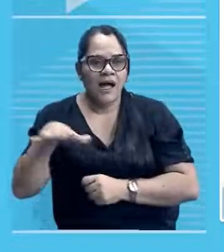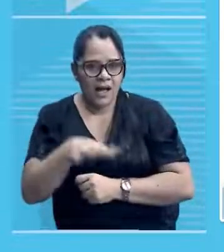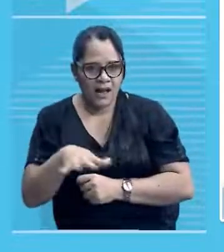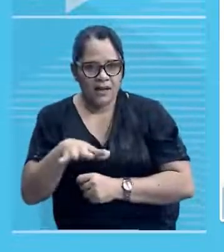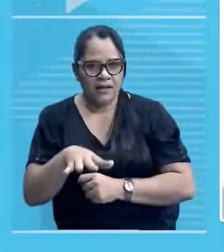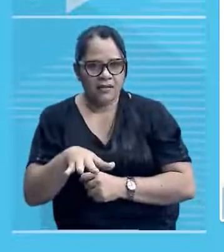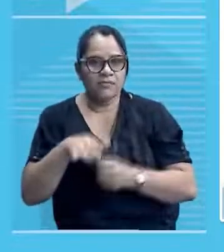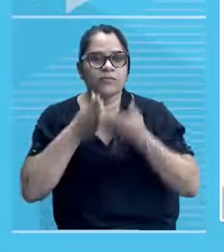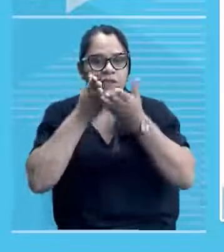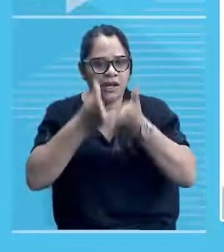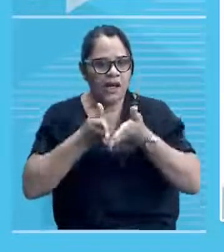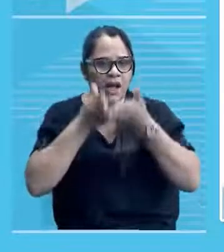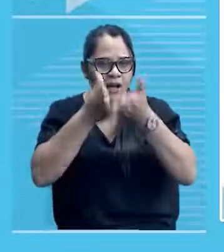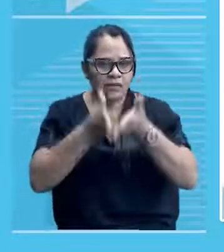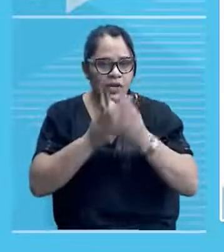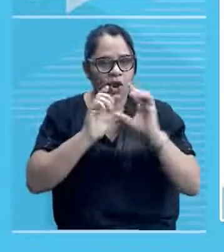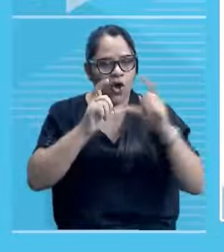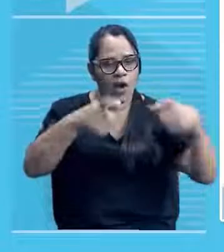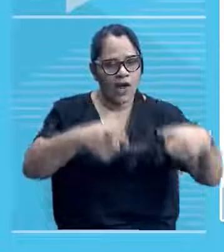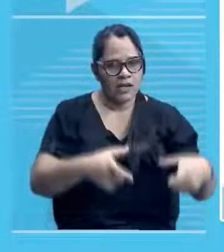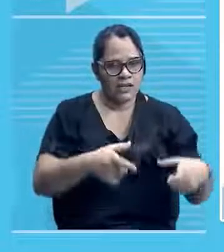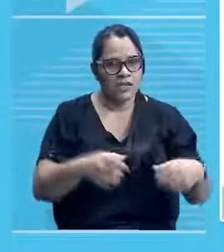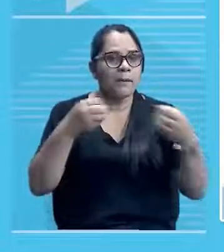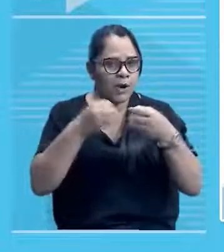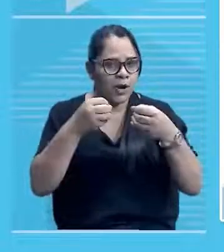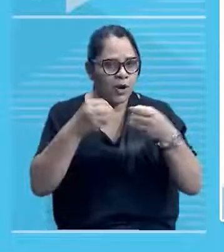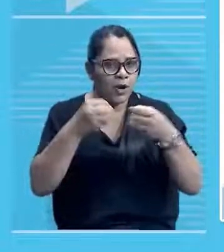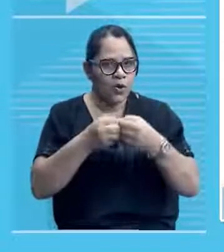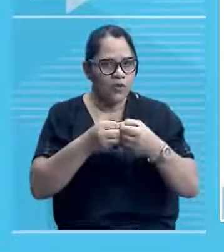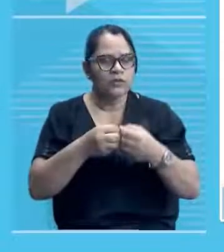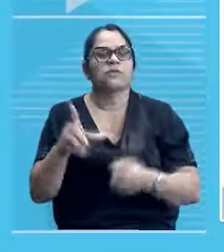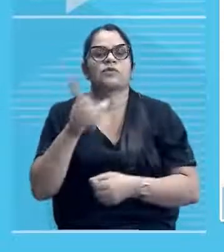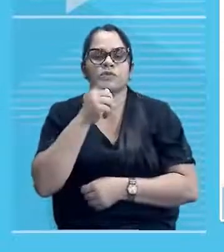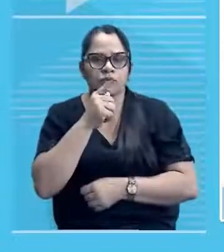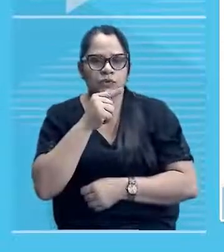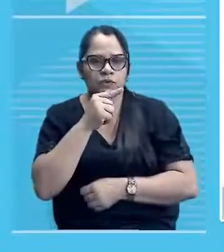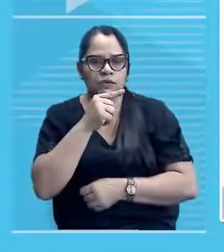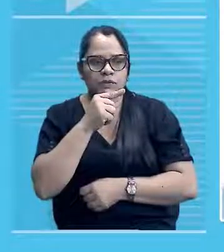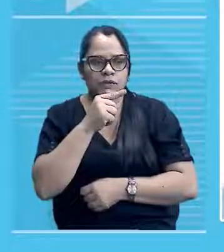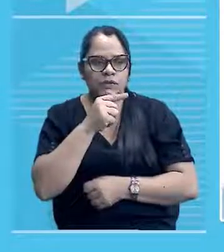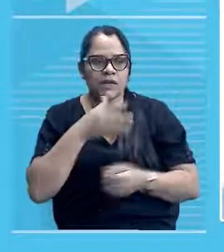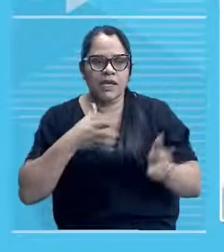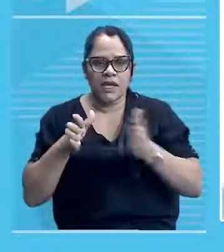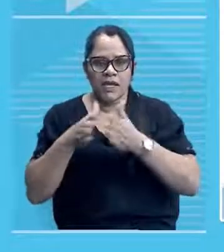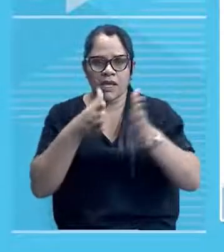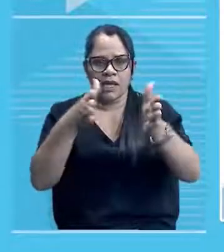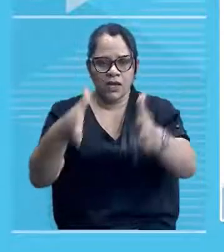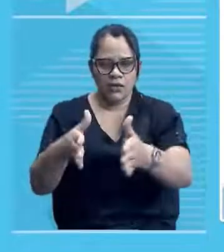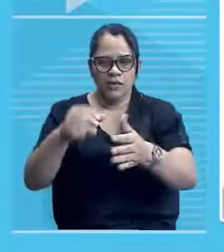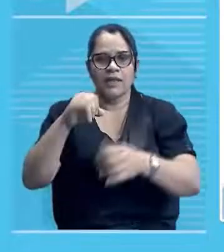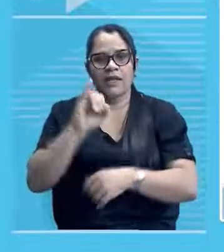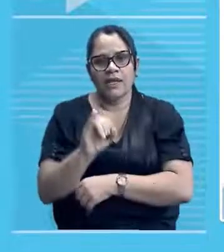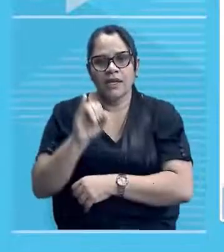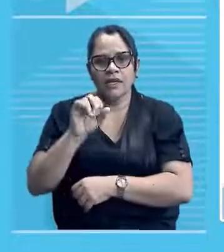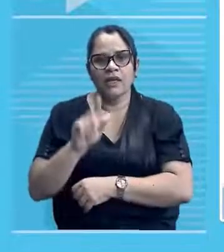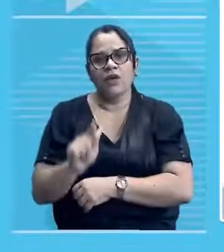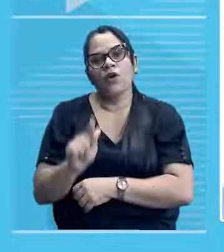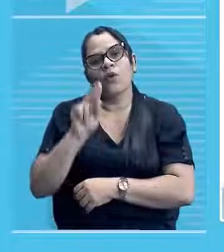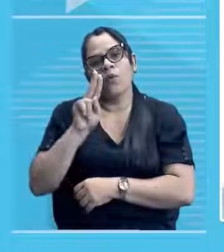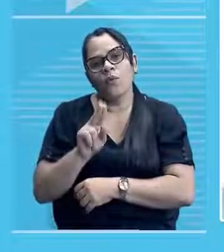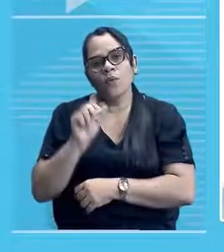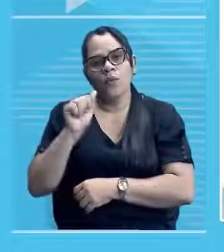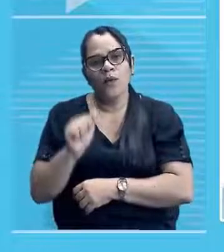Barcas, né? Localizada às margens do rio Igarassu. O rio Igarassu é um braço do rio Parnaíba, né?